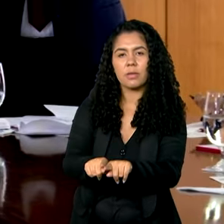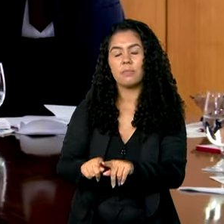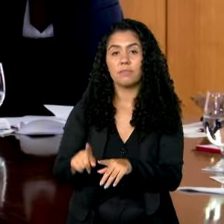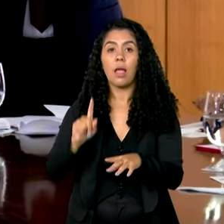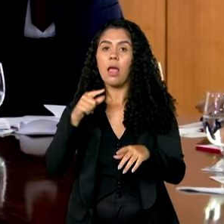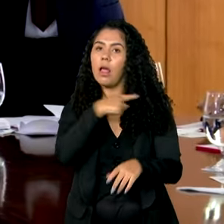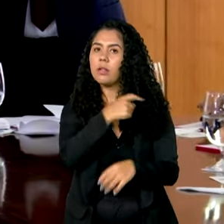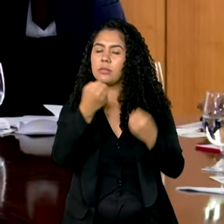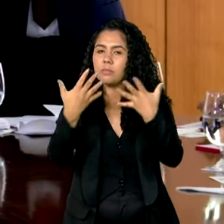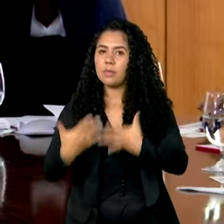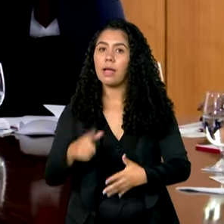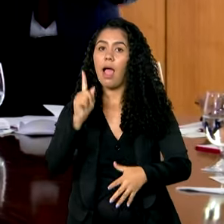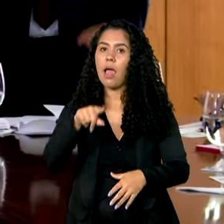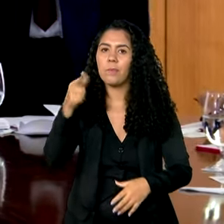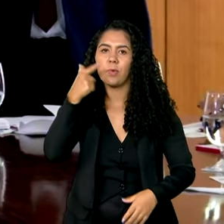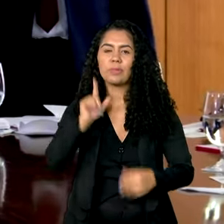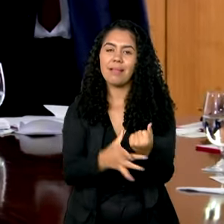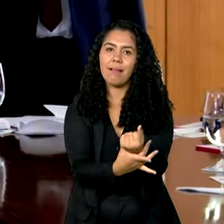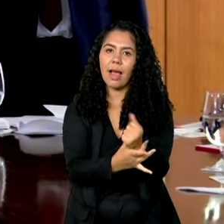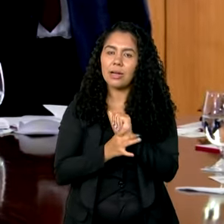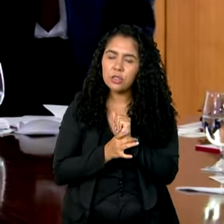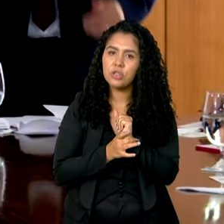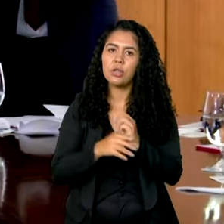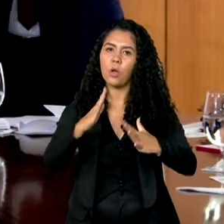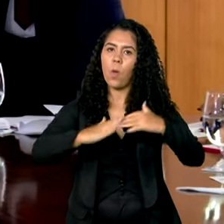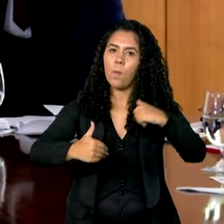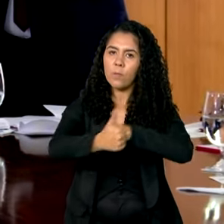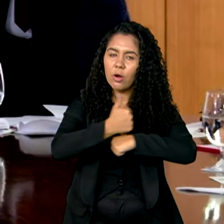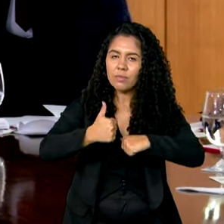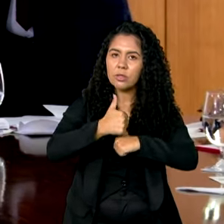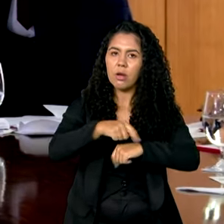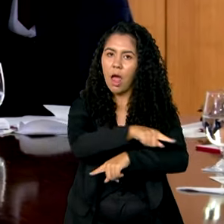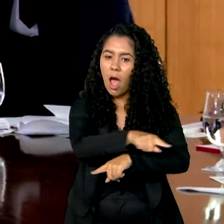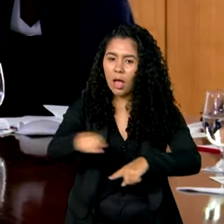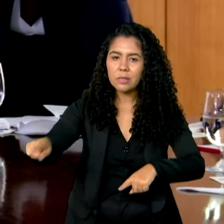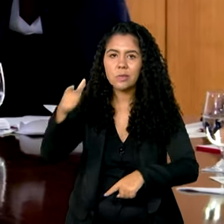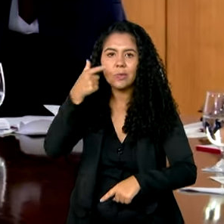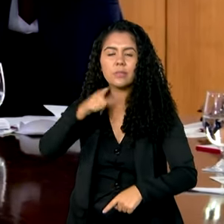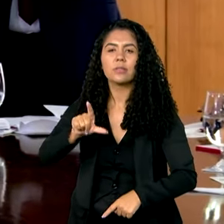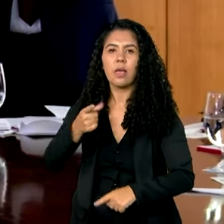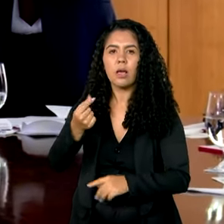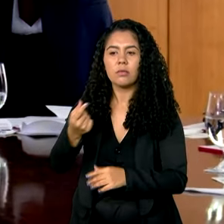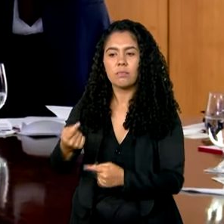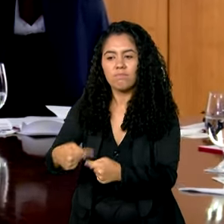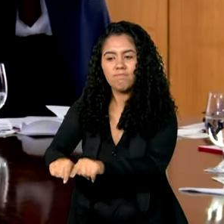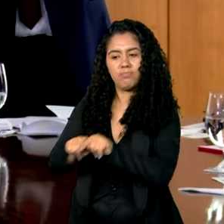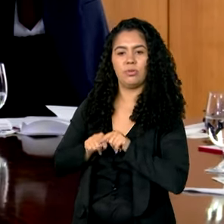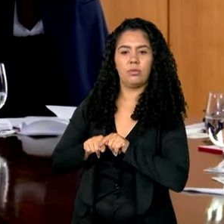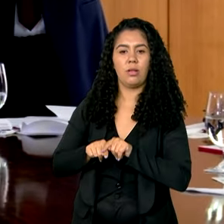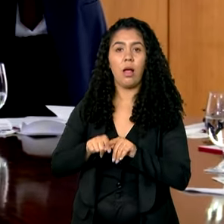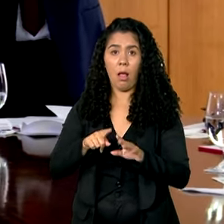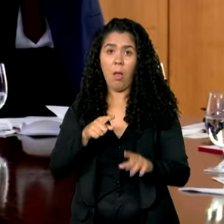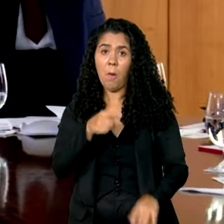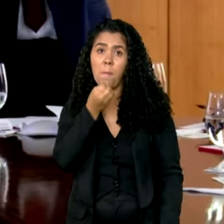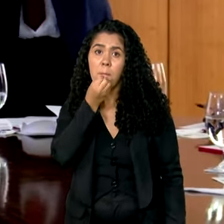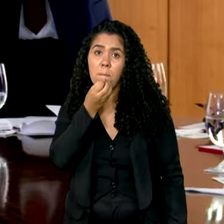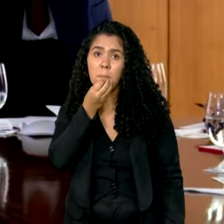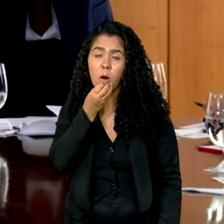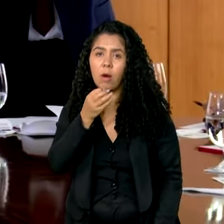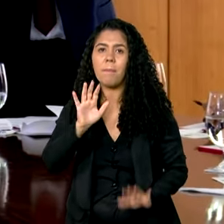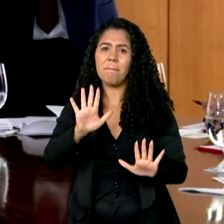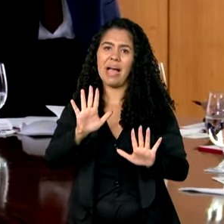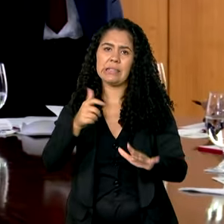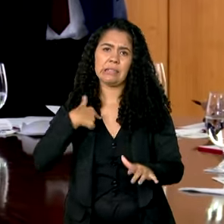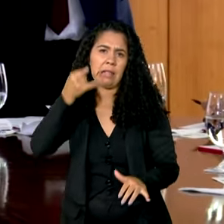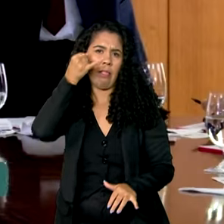agricultores tomarem crédito. O crédito é bom, mas muitas vezes o agricultor diz, é bom, mas eu não pego,